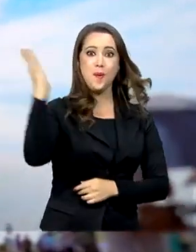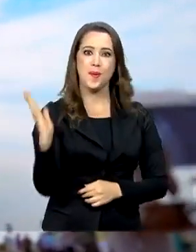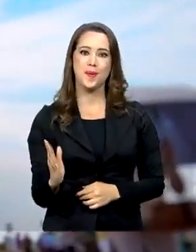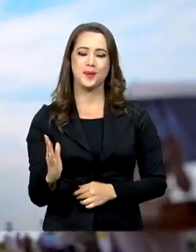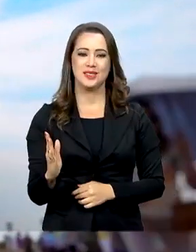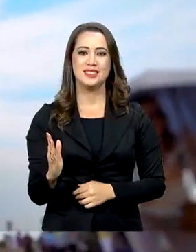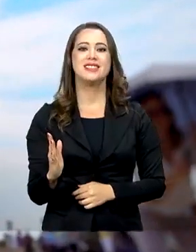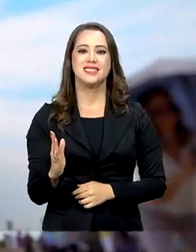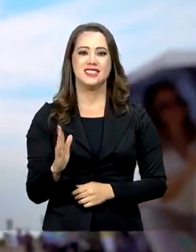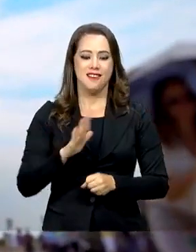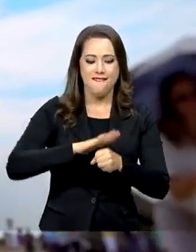independente.